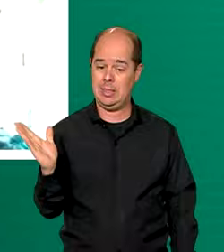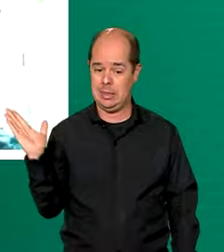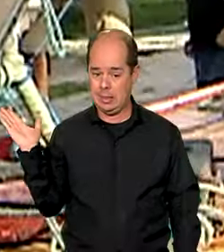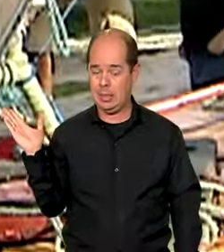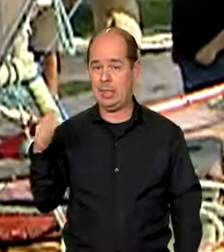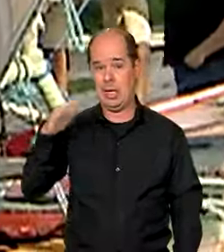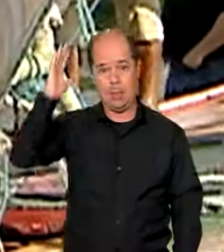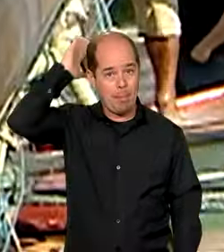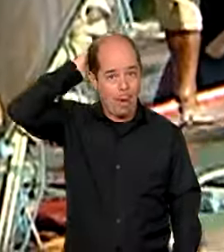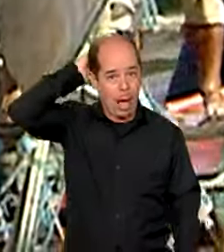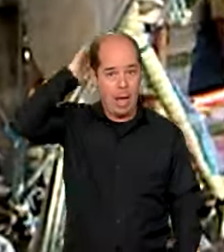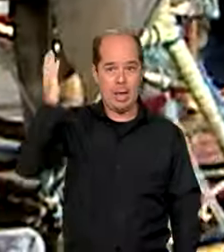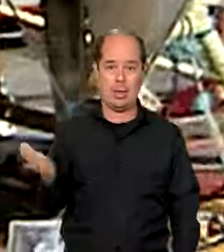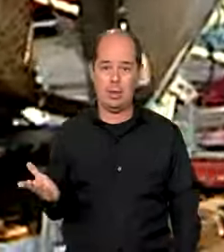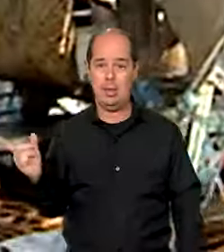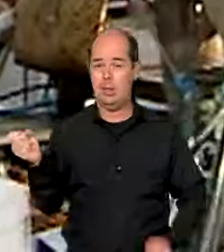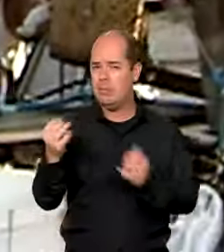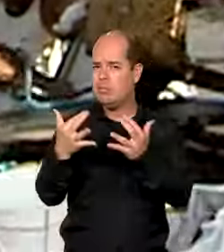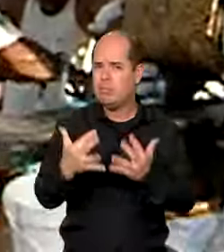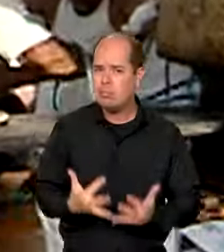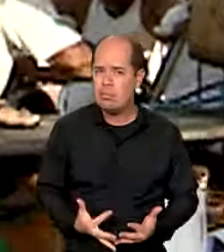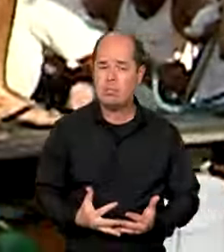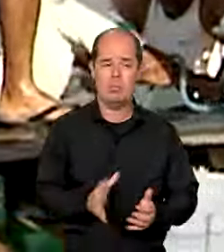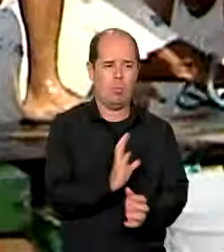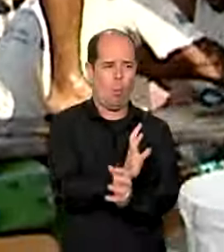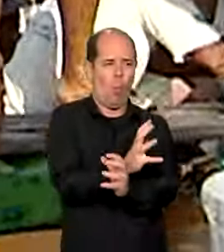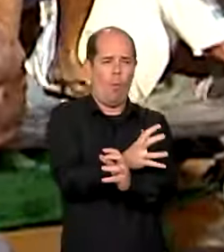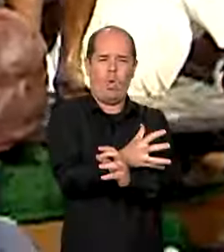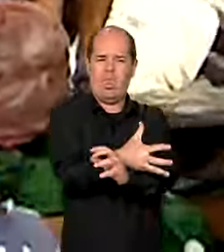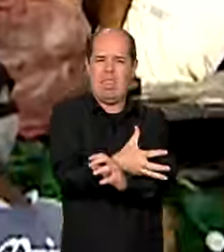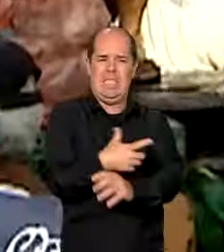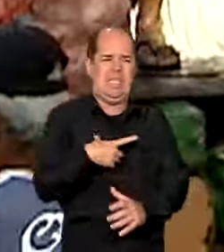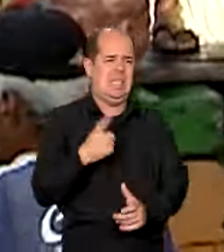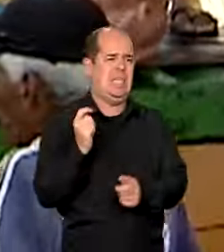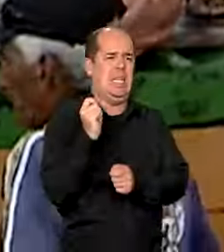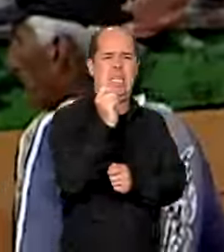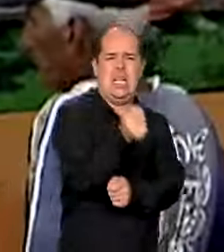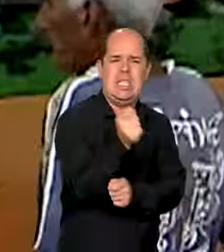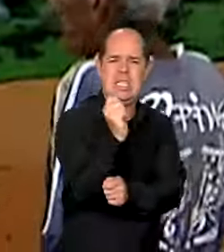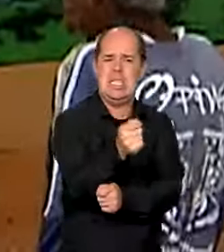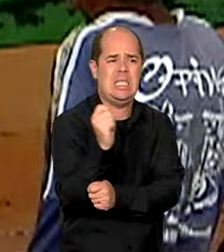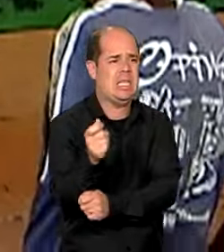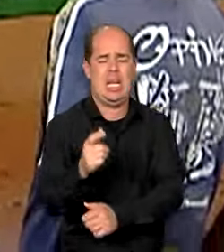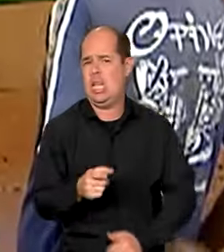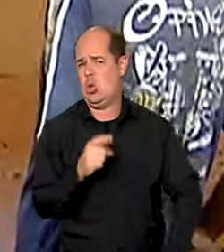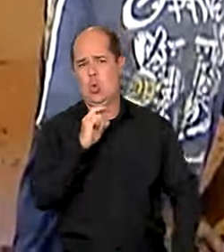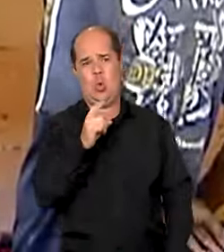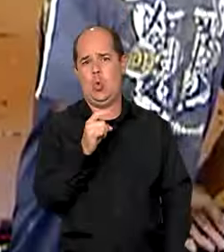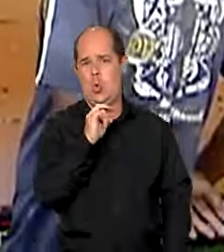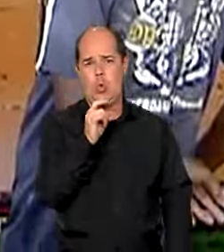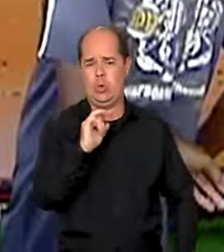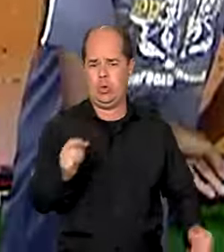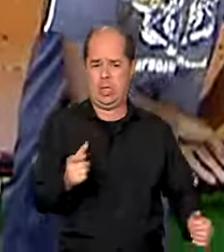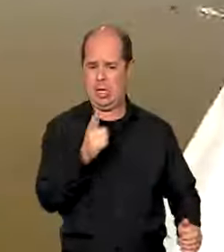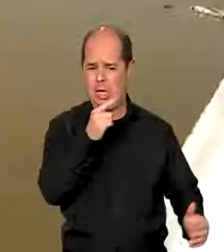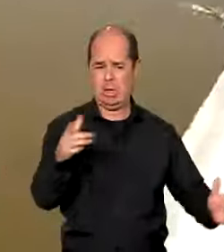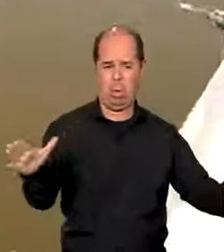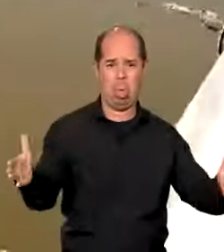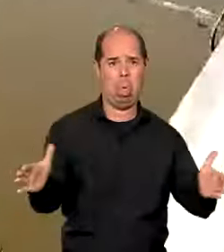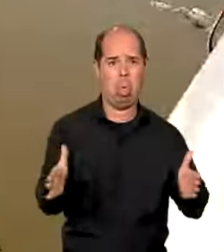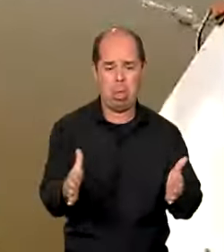a seca, além de impedir a pesca para os cerca de 7.500 pescadores da região,